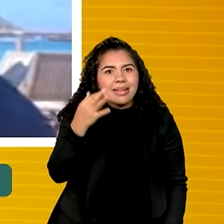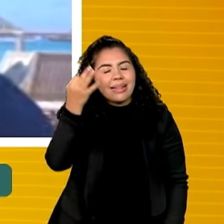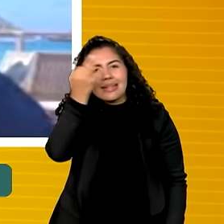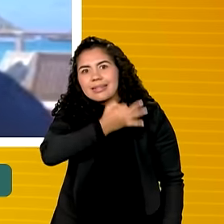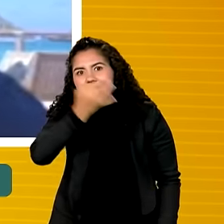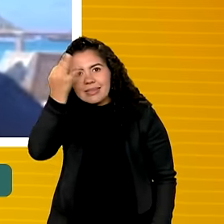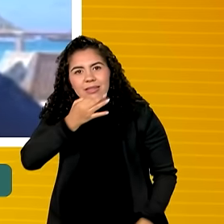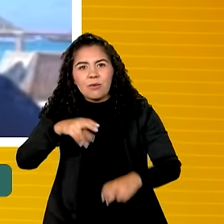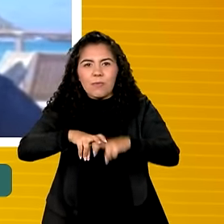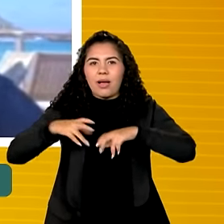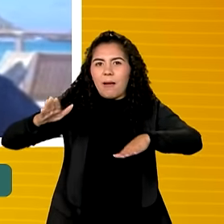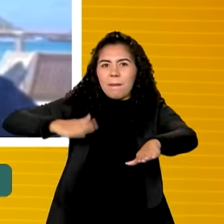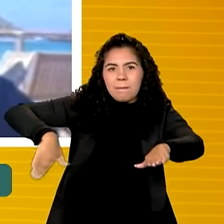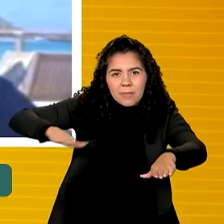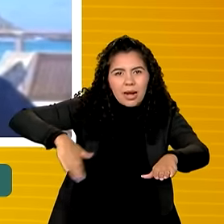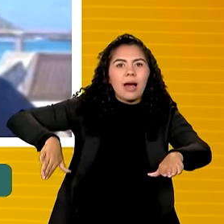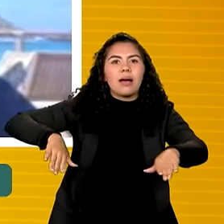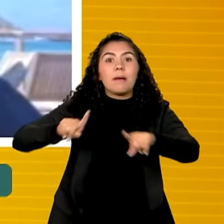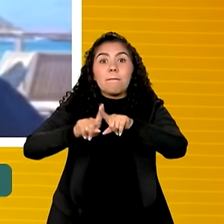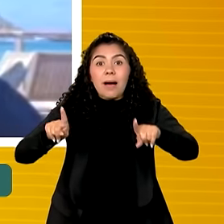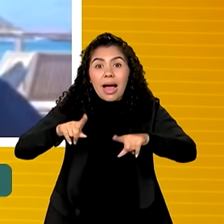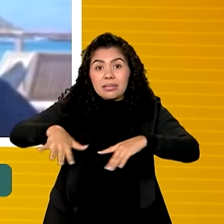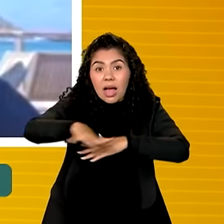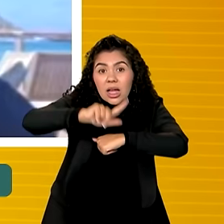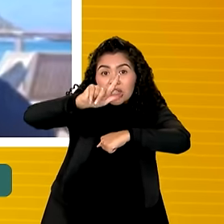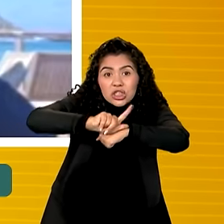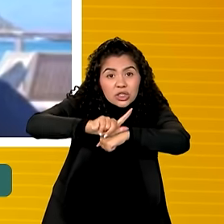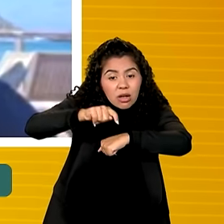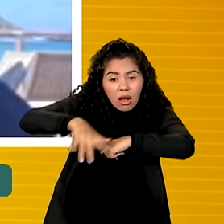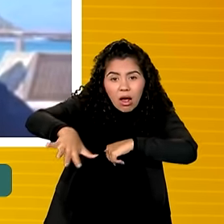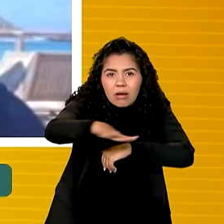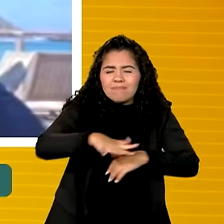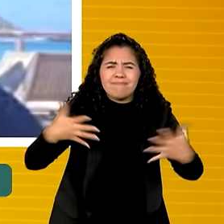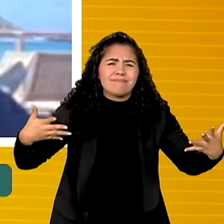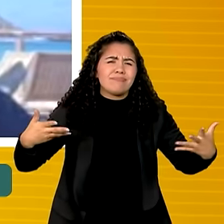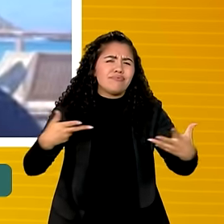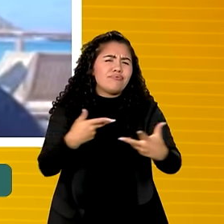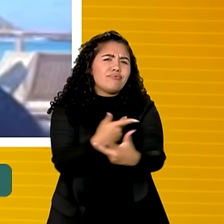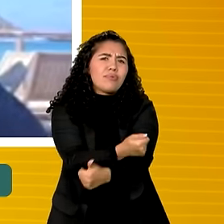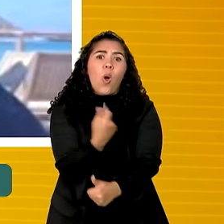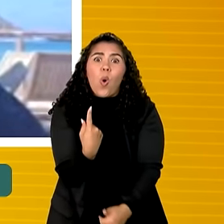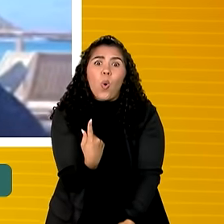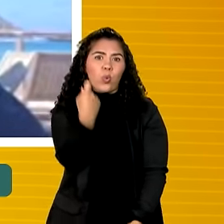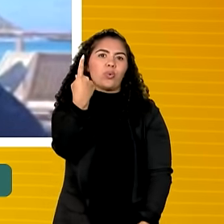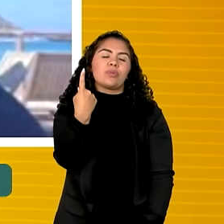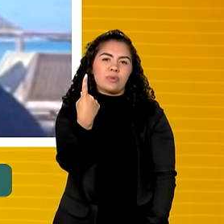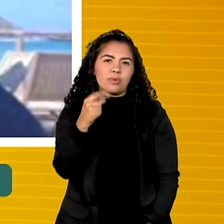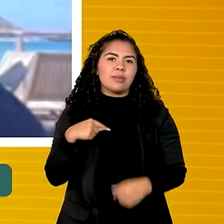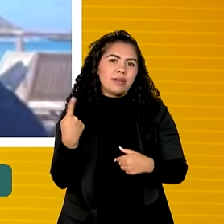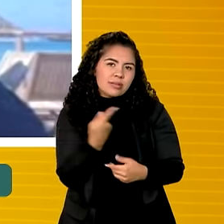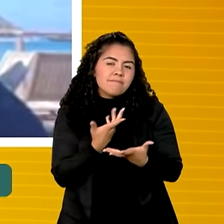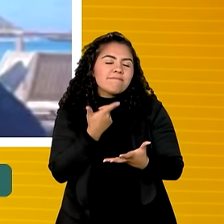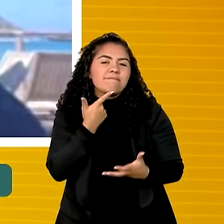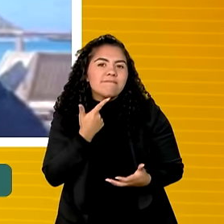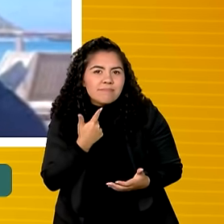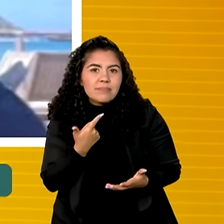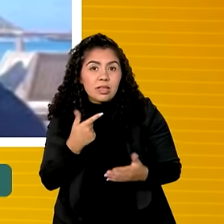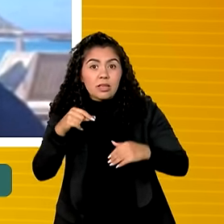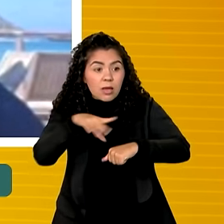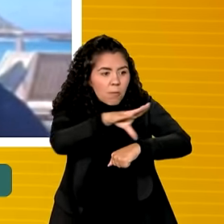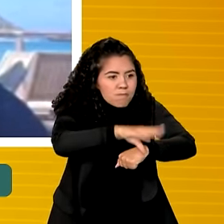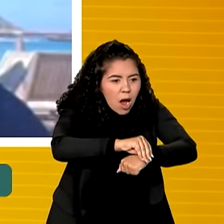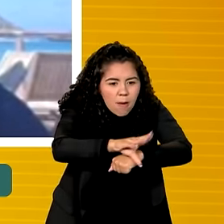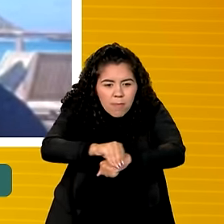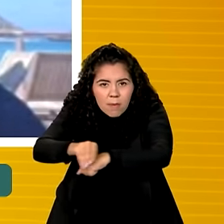também é muito incrível e muito única. Então, também a gente busca que esse conhecimento